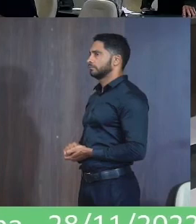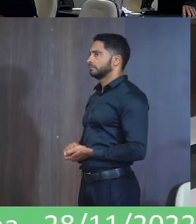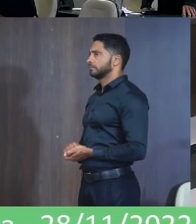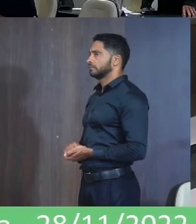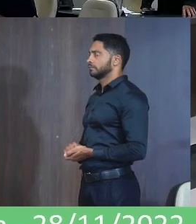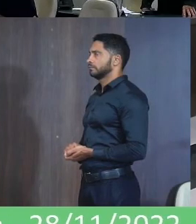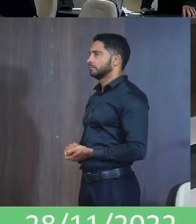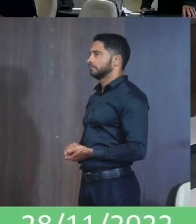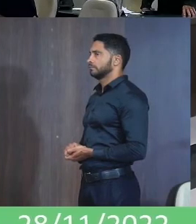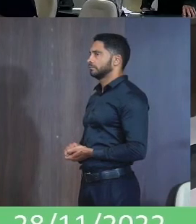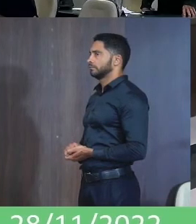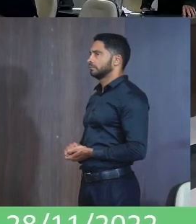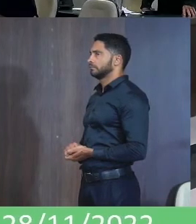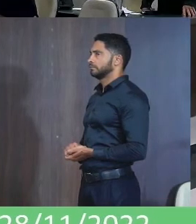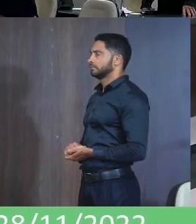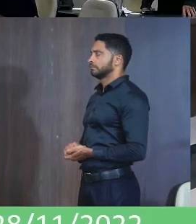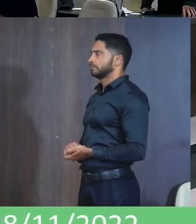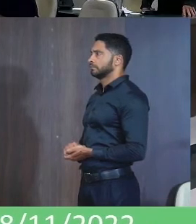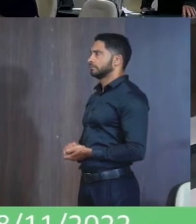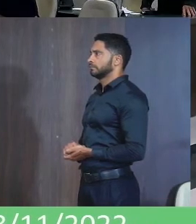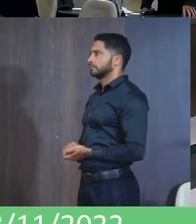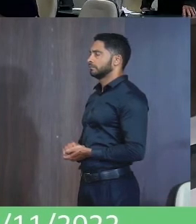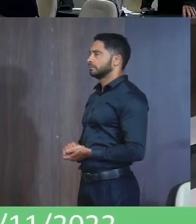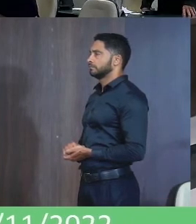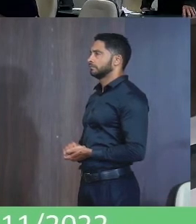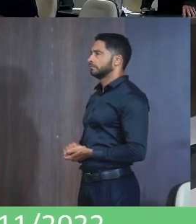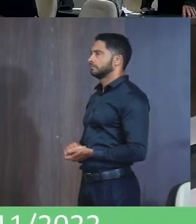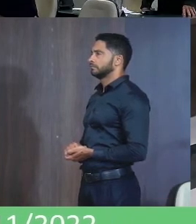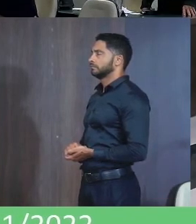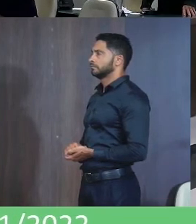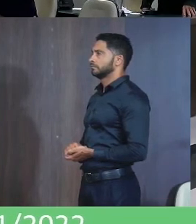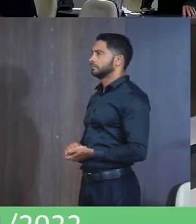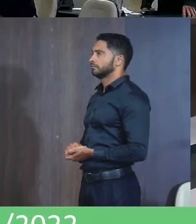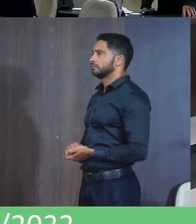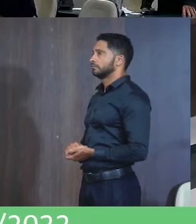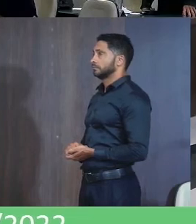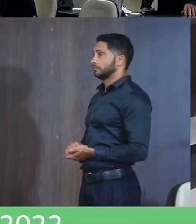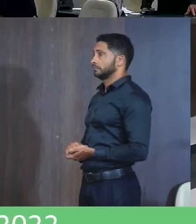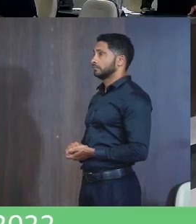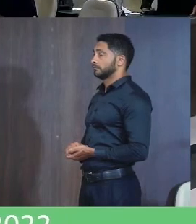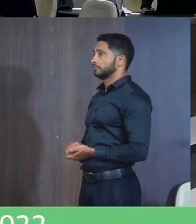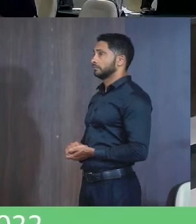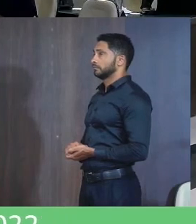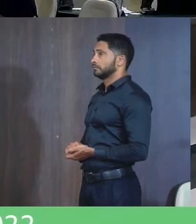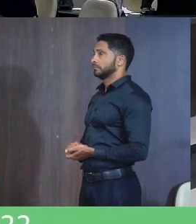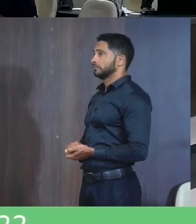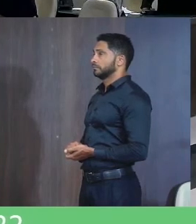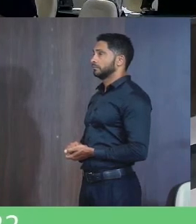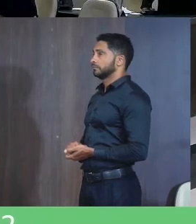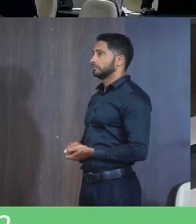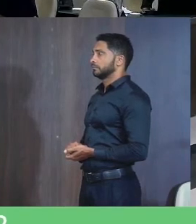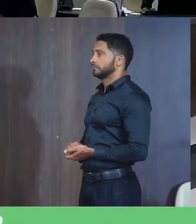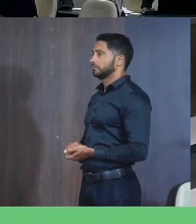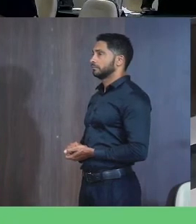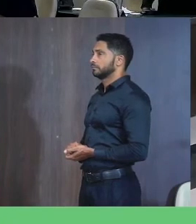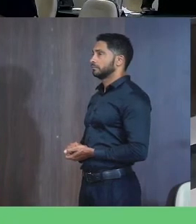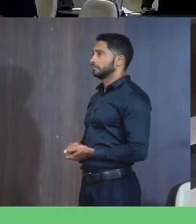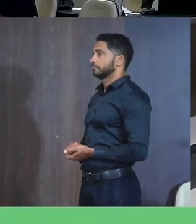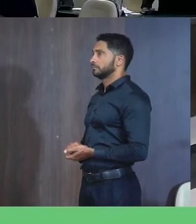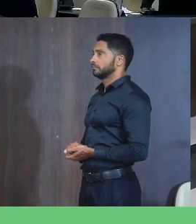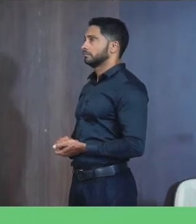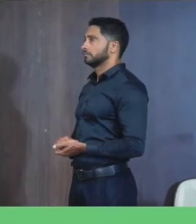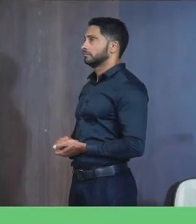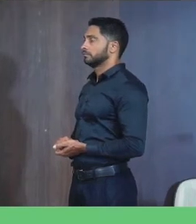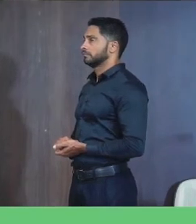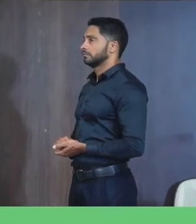bendita És mãe Amada Em ti descansa Minha alma Meu coração